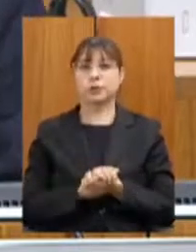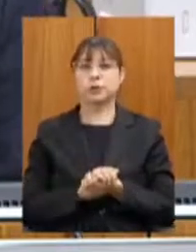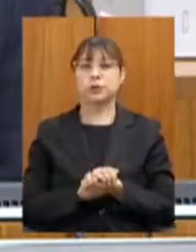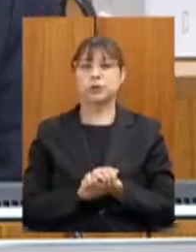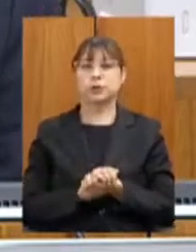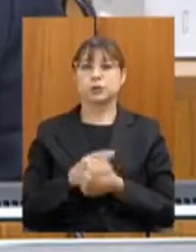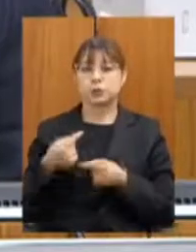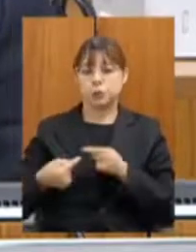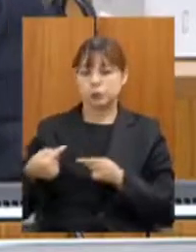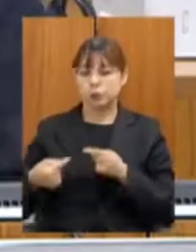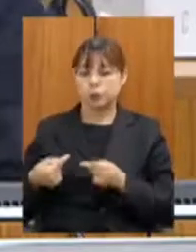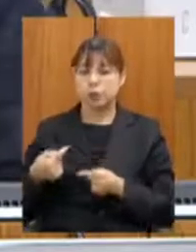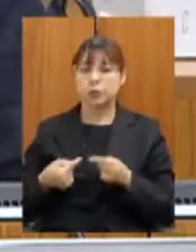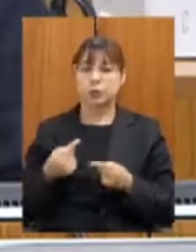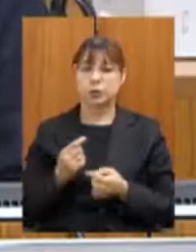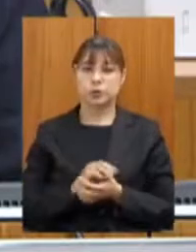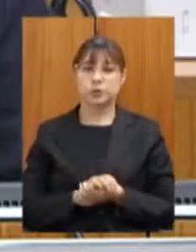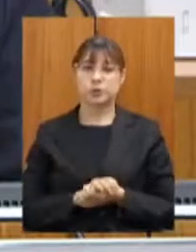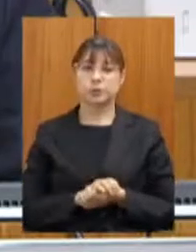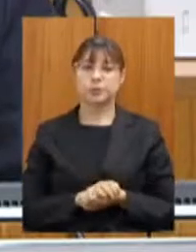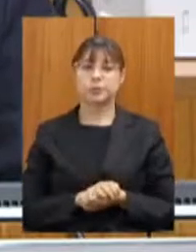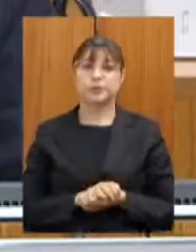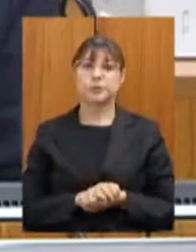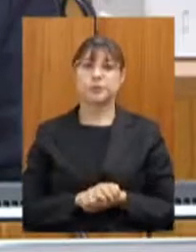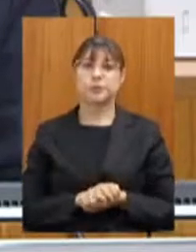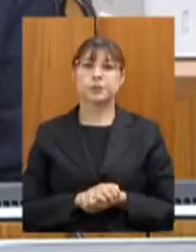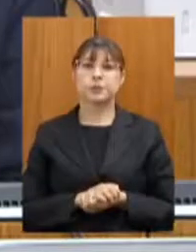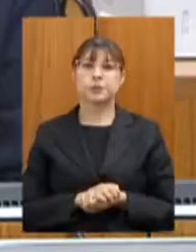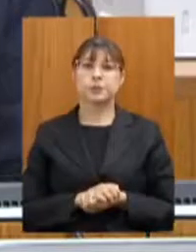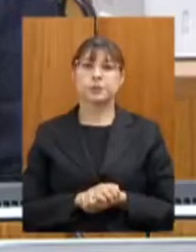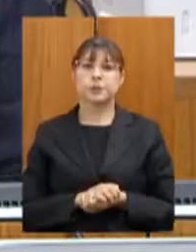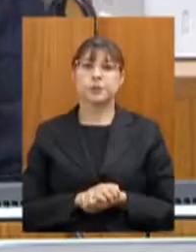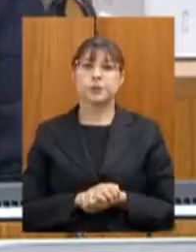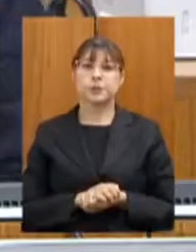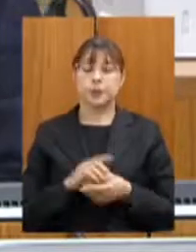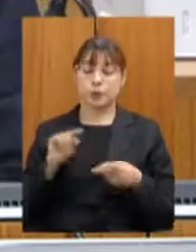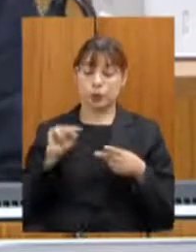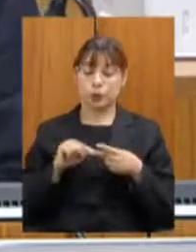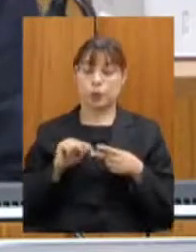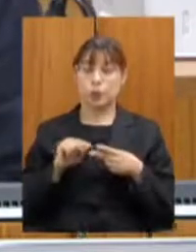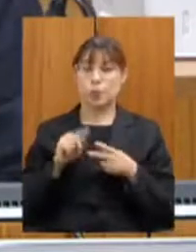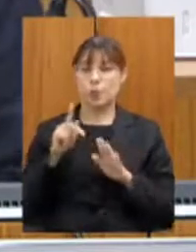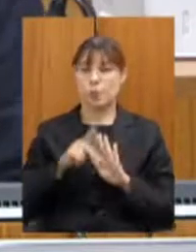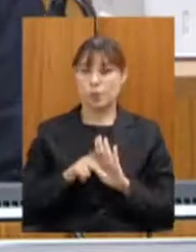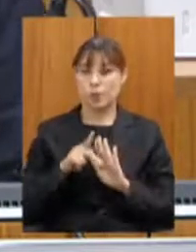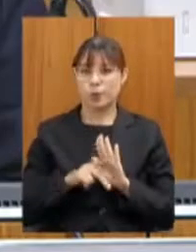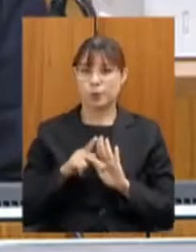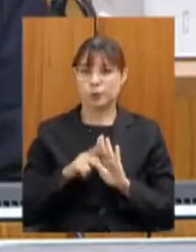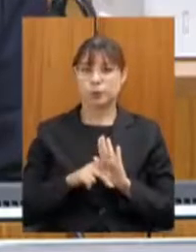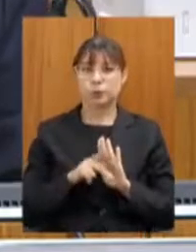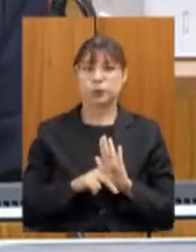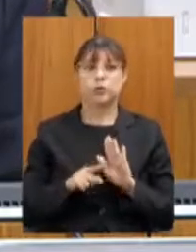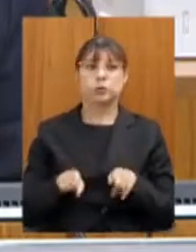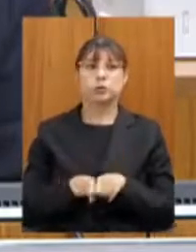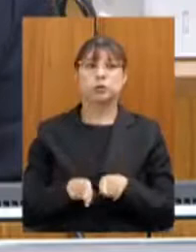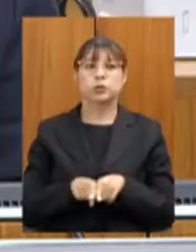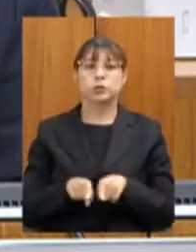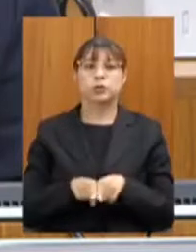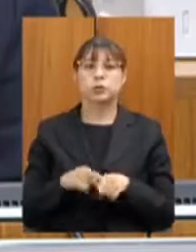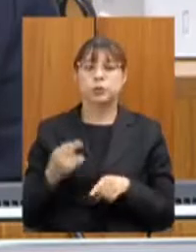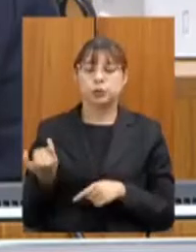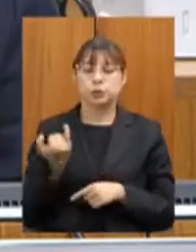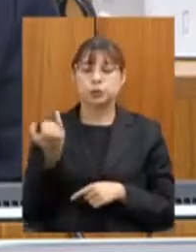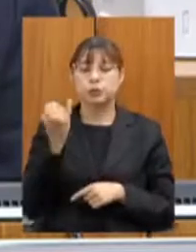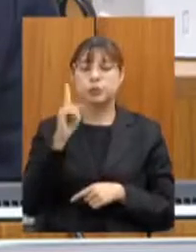concorrência. Vamos seguir? O segundo grande projeto na área de concessões rodoviárias é o que nós chamamos de